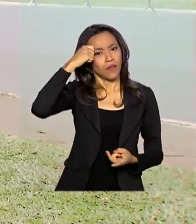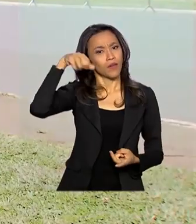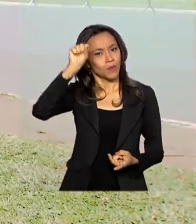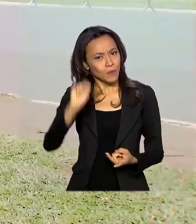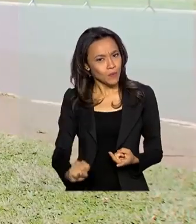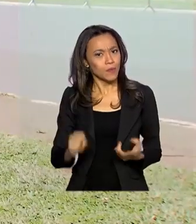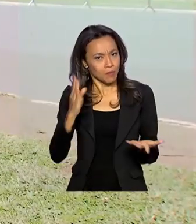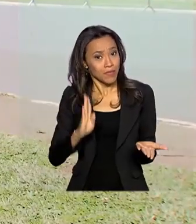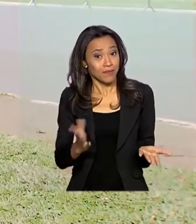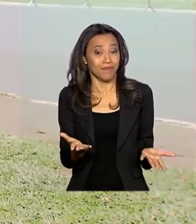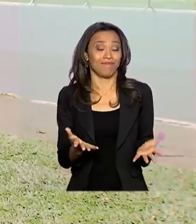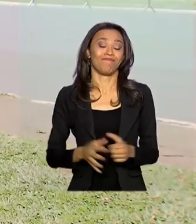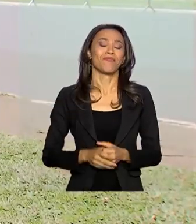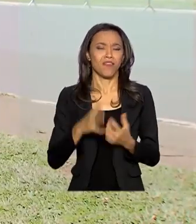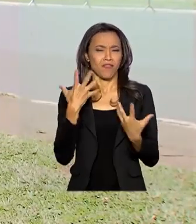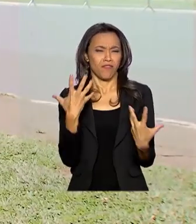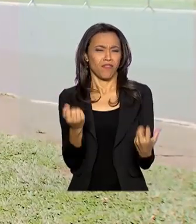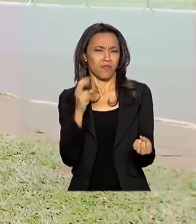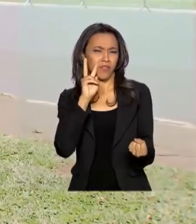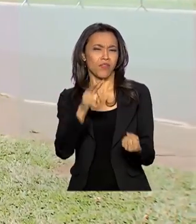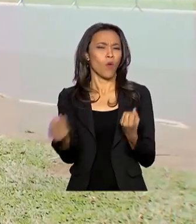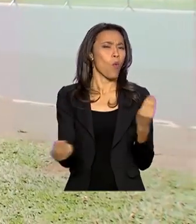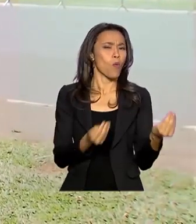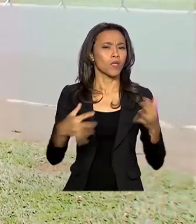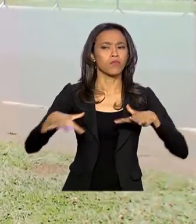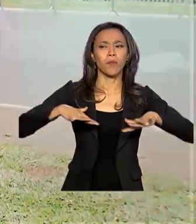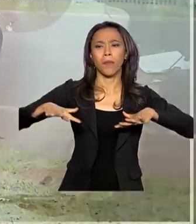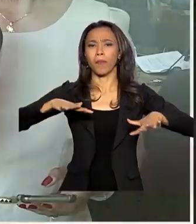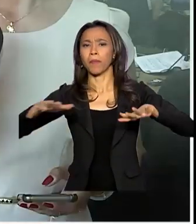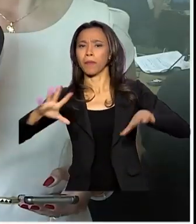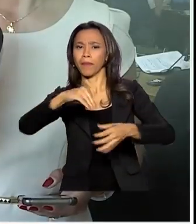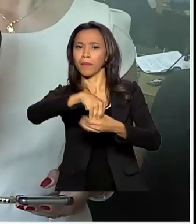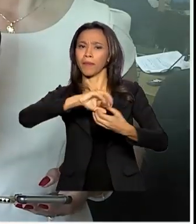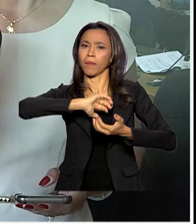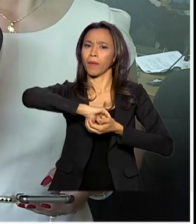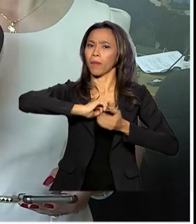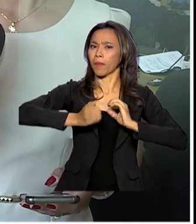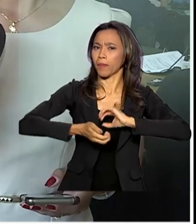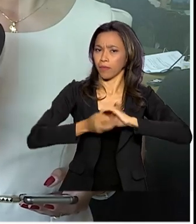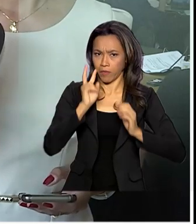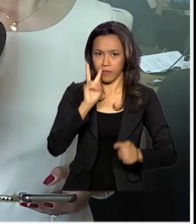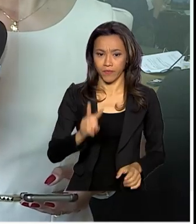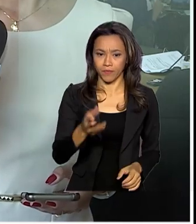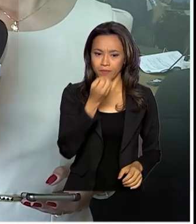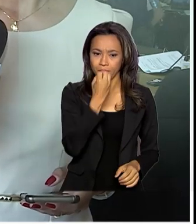dentro saber como está a movimentação? Luciana Colares, de Holanda, tem os detalhes. Luciana, bom dia.